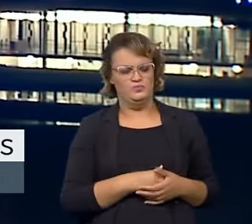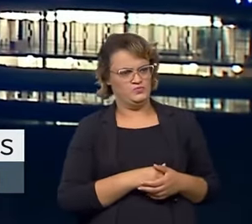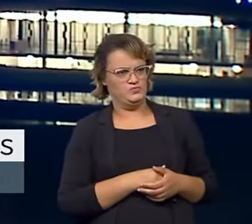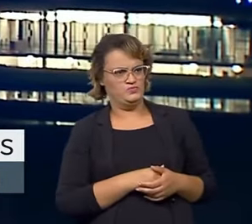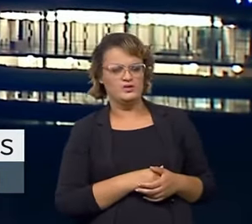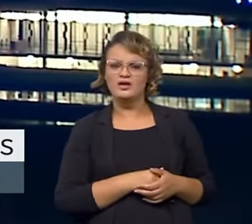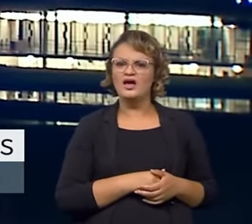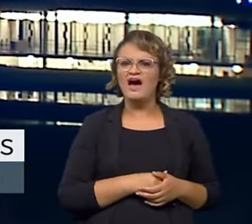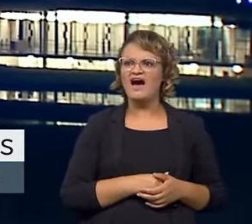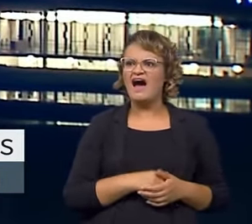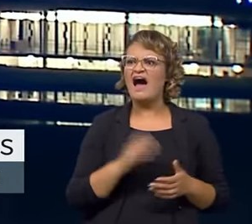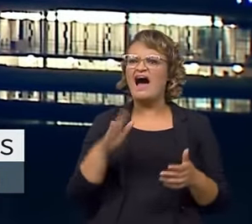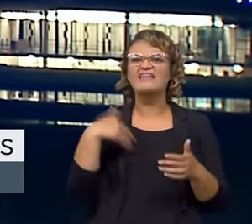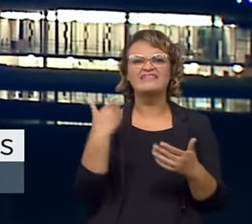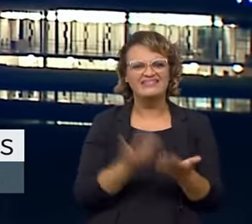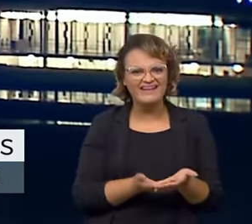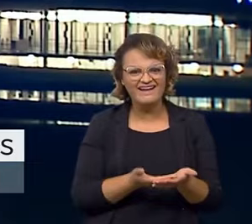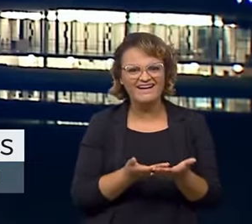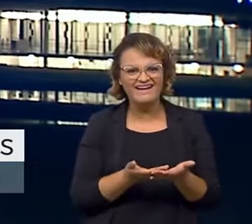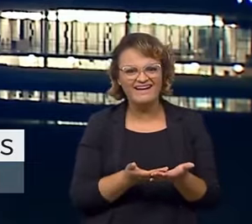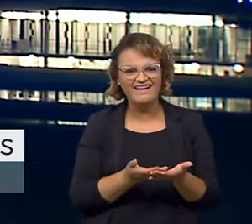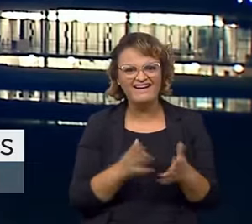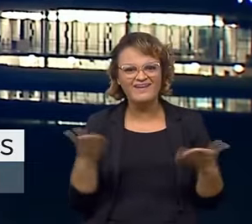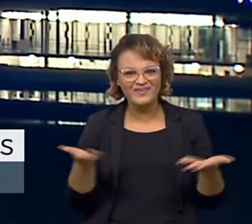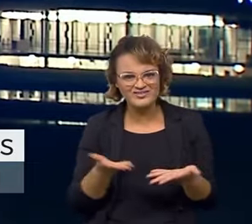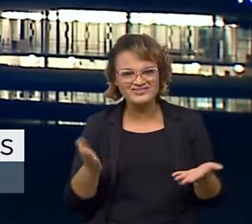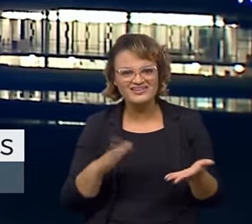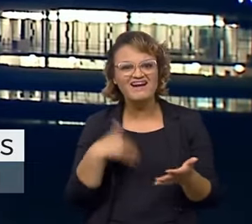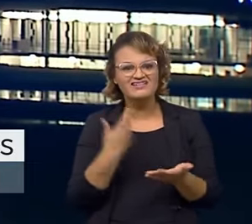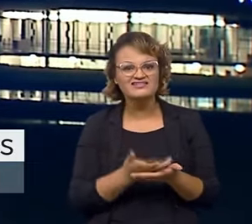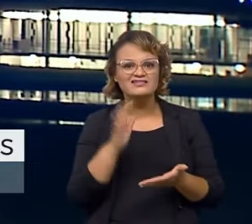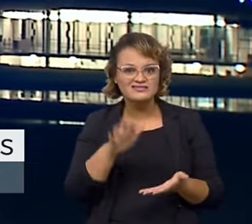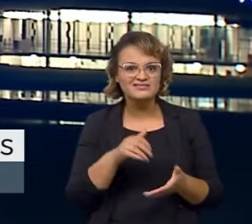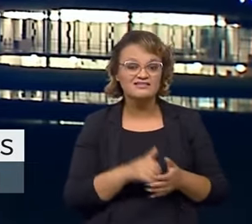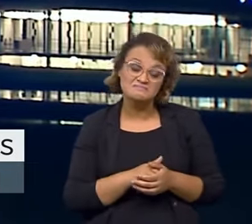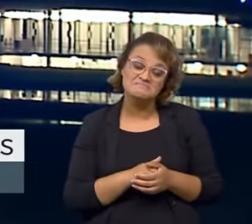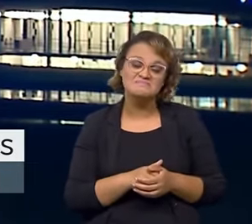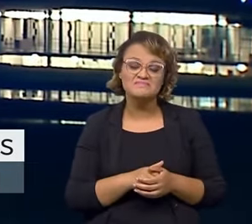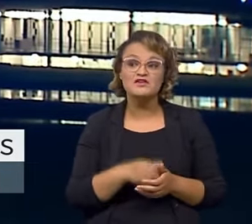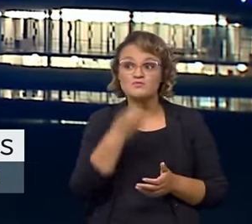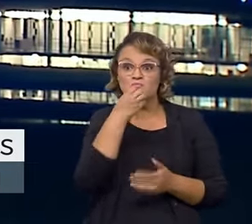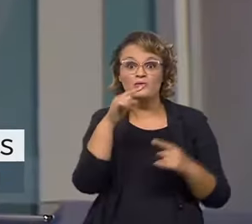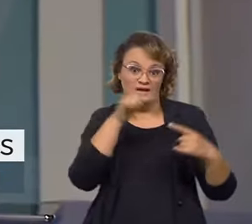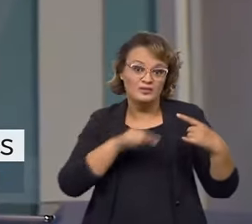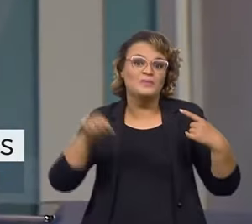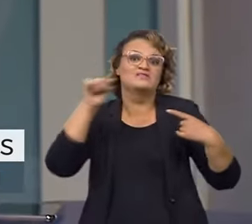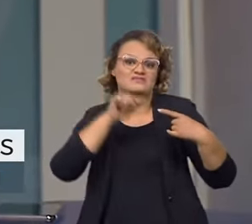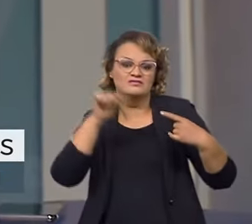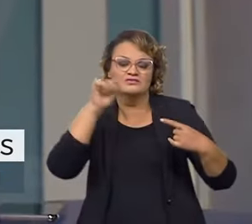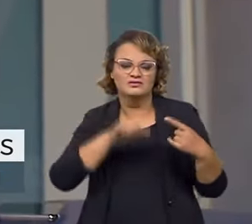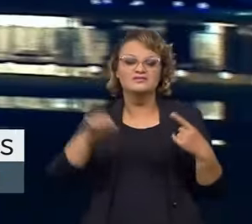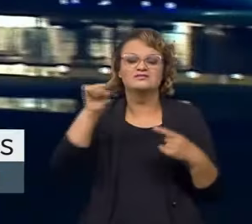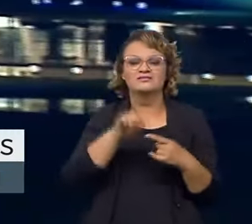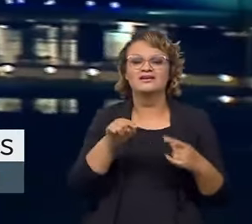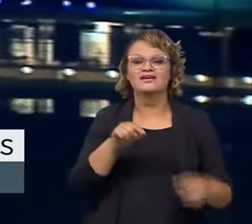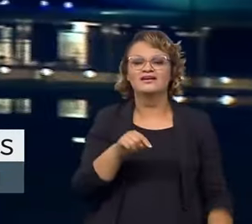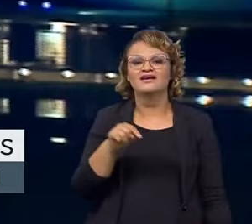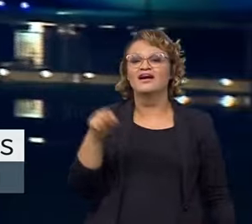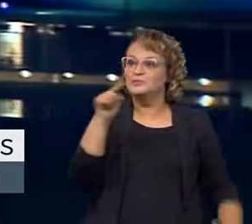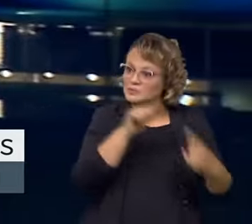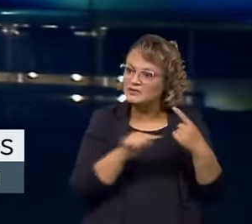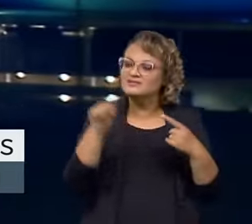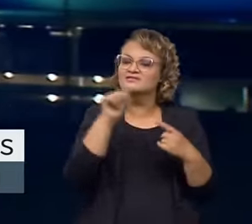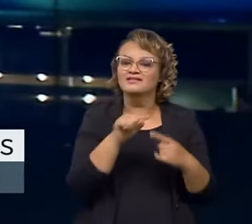porque você fala, meu Deus, ainda? Ainda estou? Ainda? Então, é que bom que a gente está se atualizando, né? Fazendo, como dizem os aplicativos, fazendo